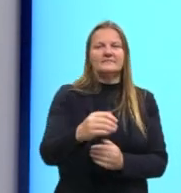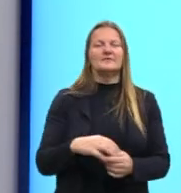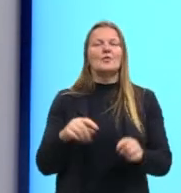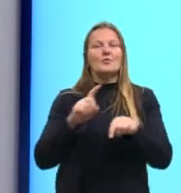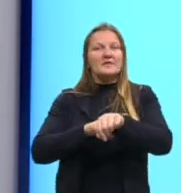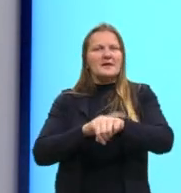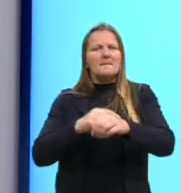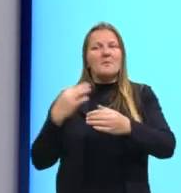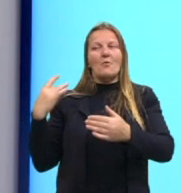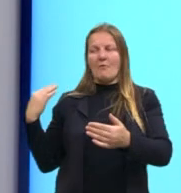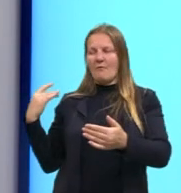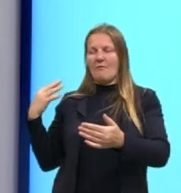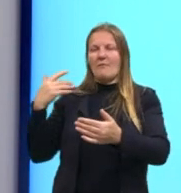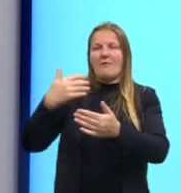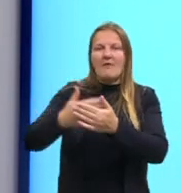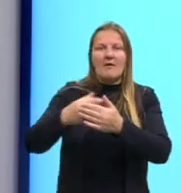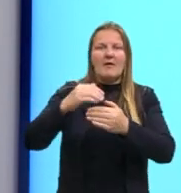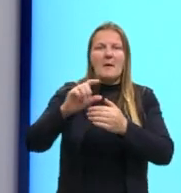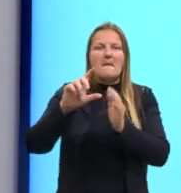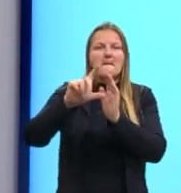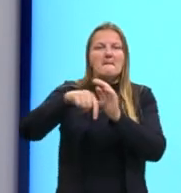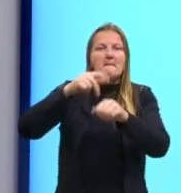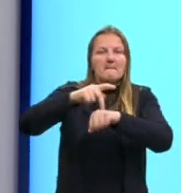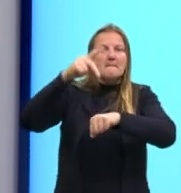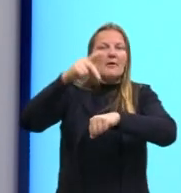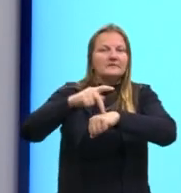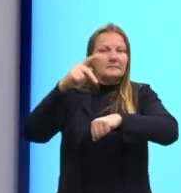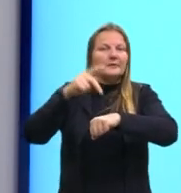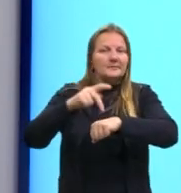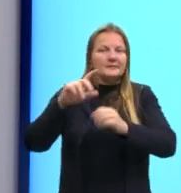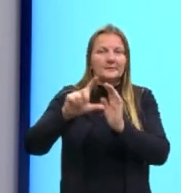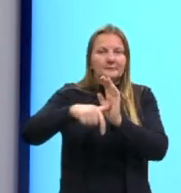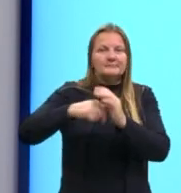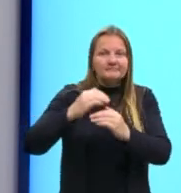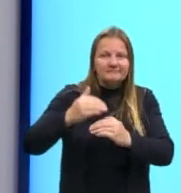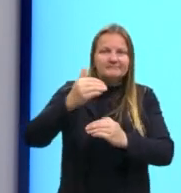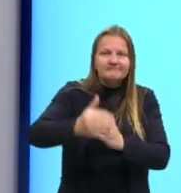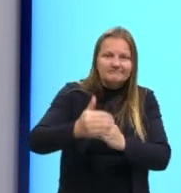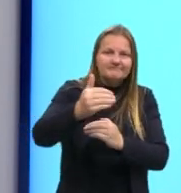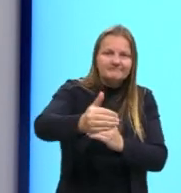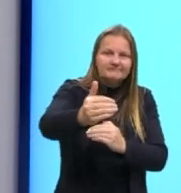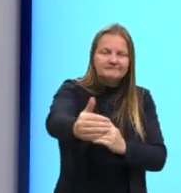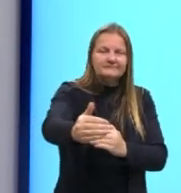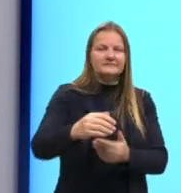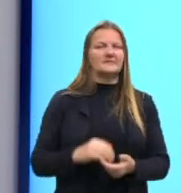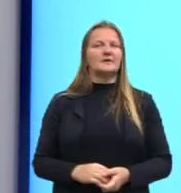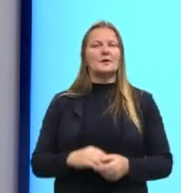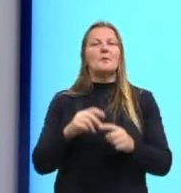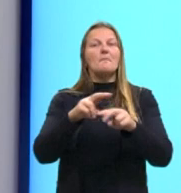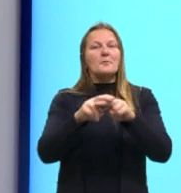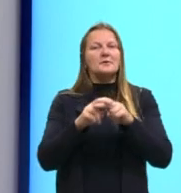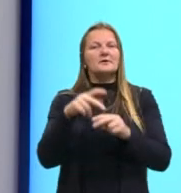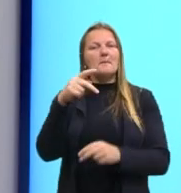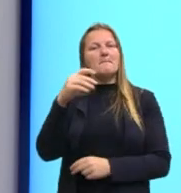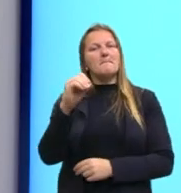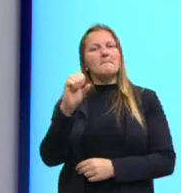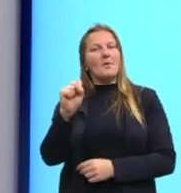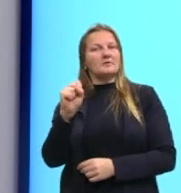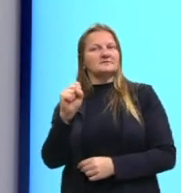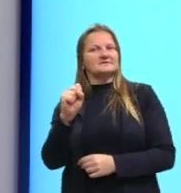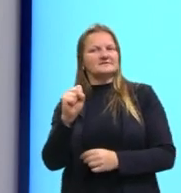tempo. Olha, pós isso, pós aquilo, pós qualquer coisa. Isso é a pós-modernidade. Então, são termos.